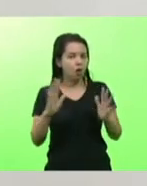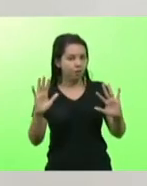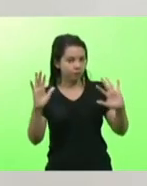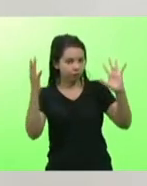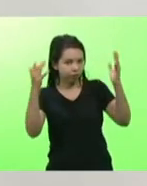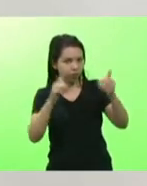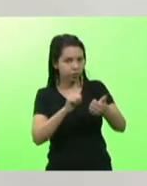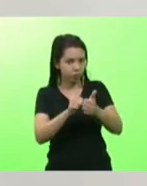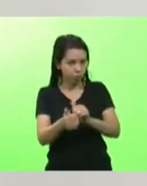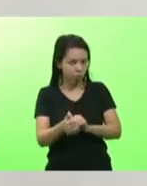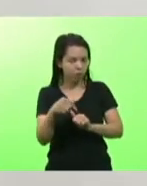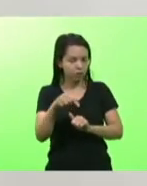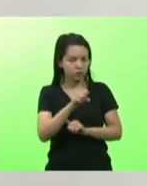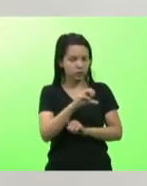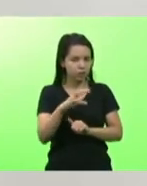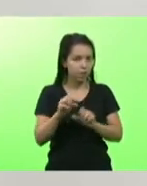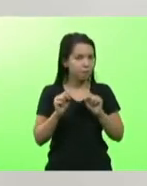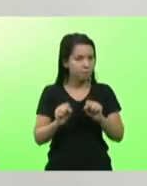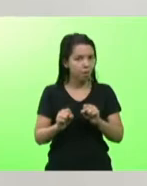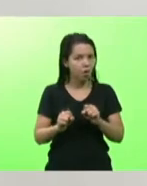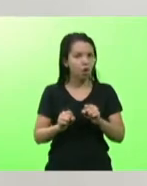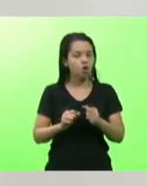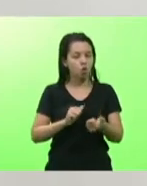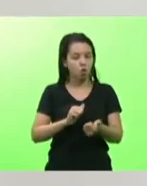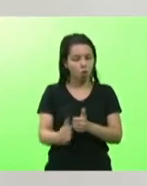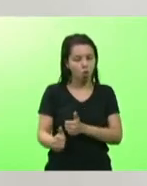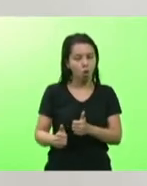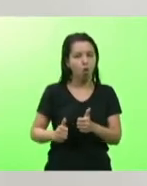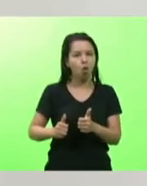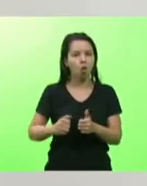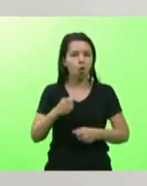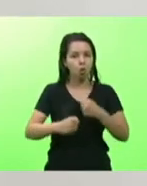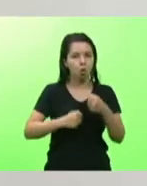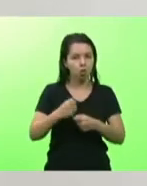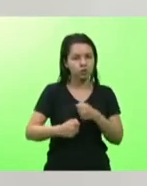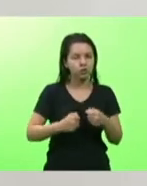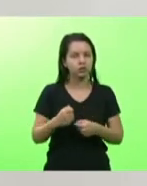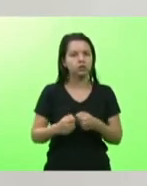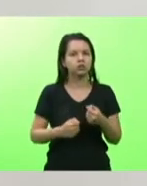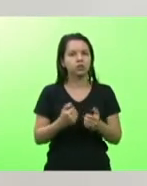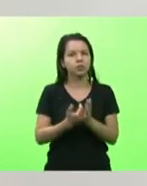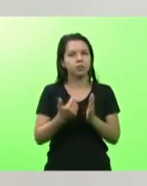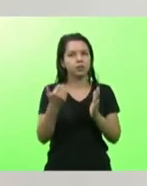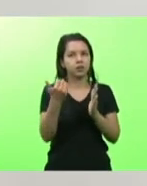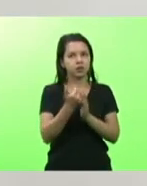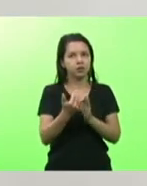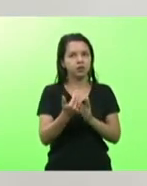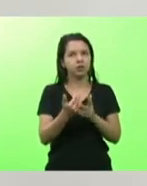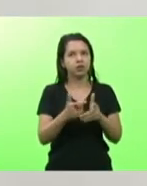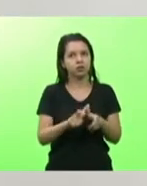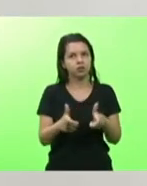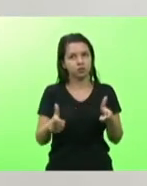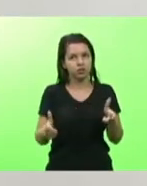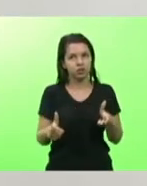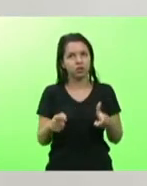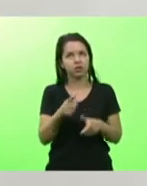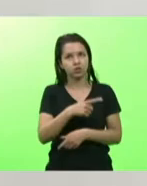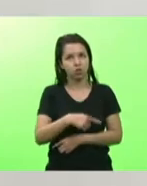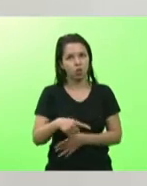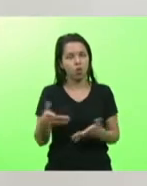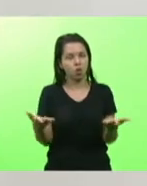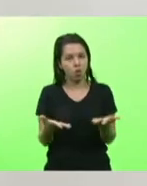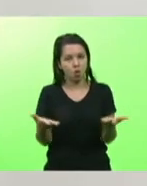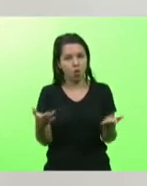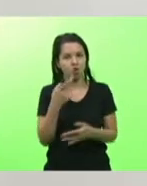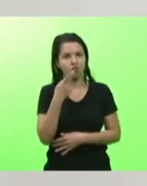aqui em Santa Catarina corrida que é uma das modalidades que mais cresce no país nos últimos anos então dizer para vocês que hoje a minha